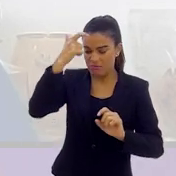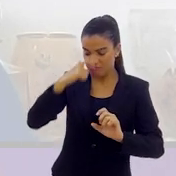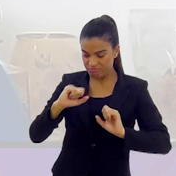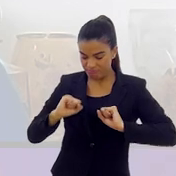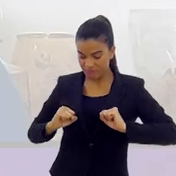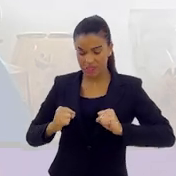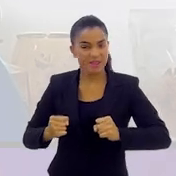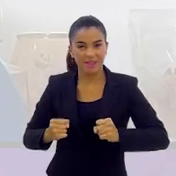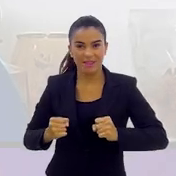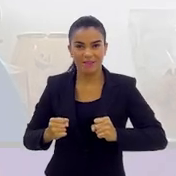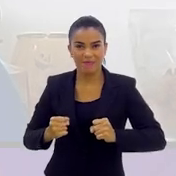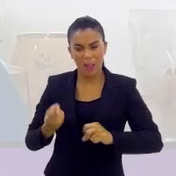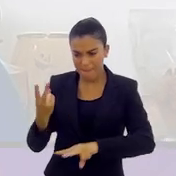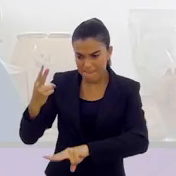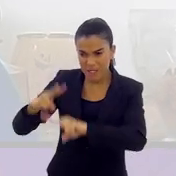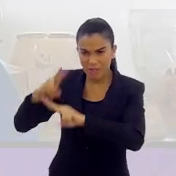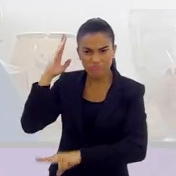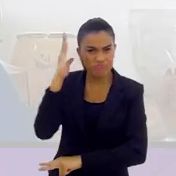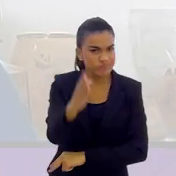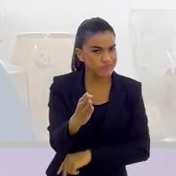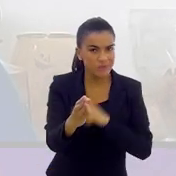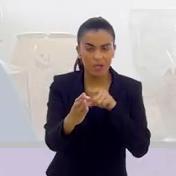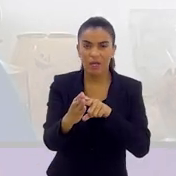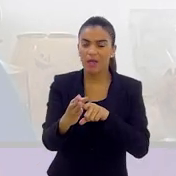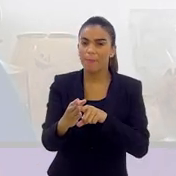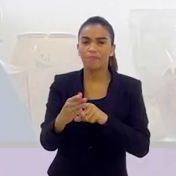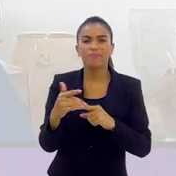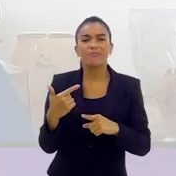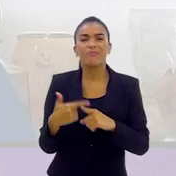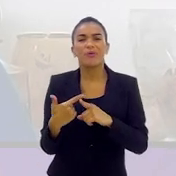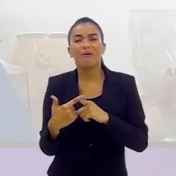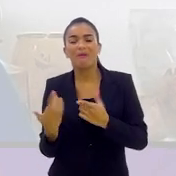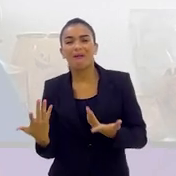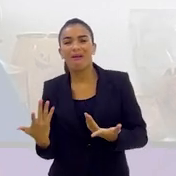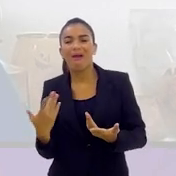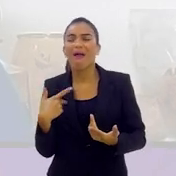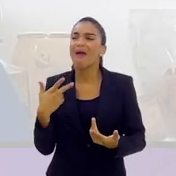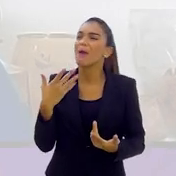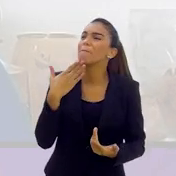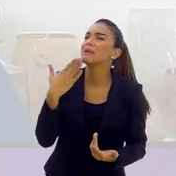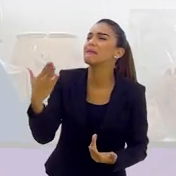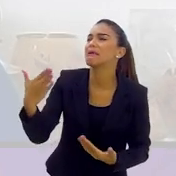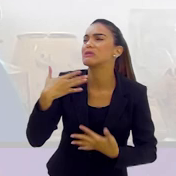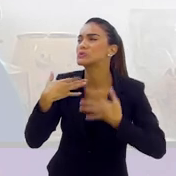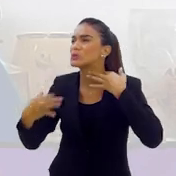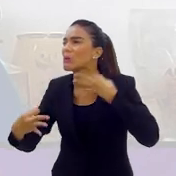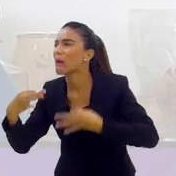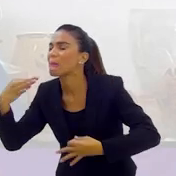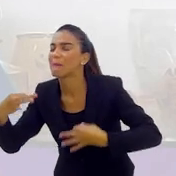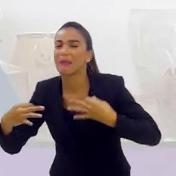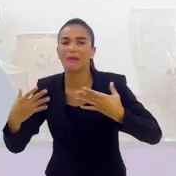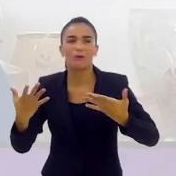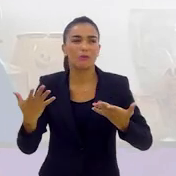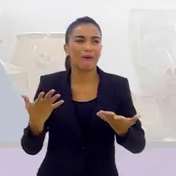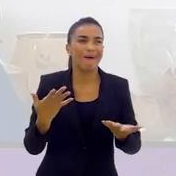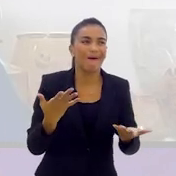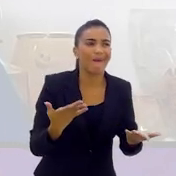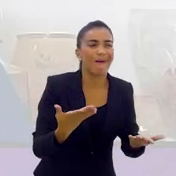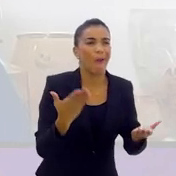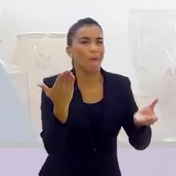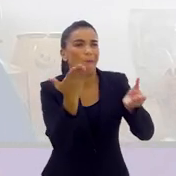pessoa se defender, é prisão já direta. Não tem o que ficar entrando em julgamento e fazendo